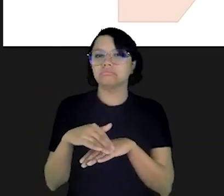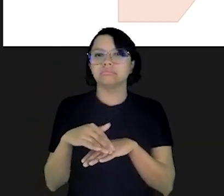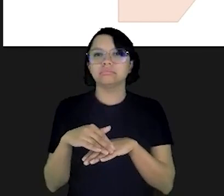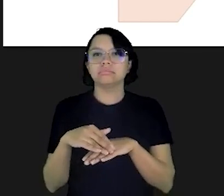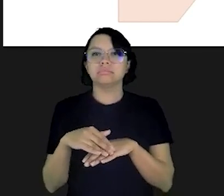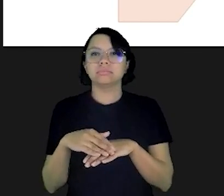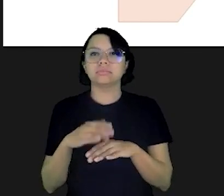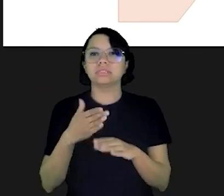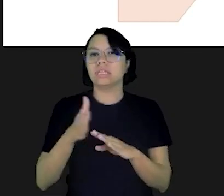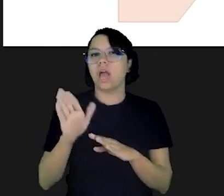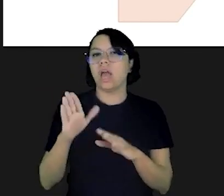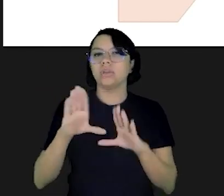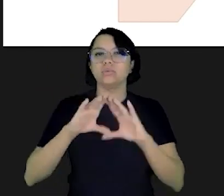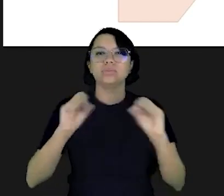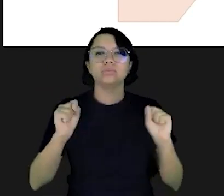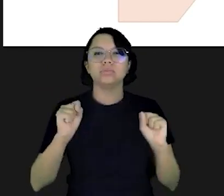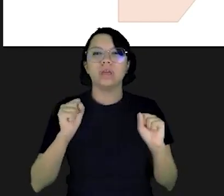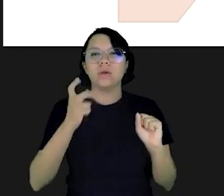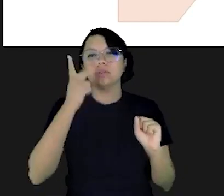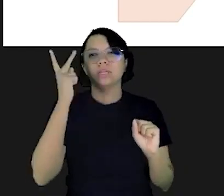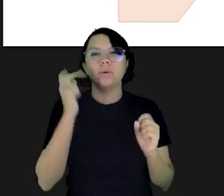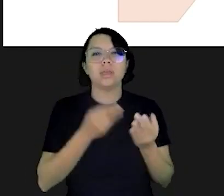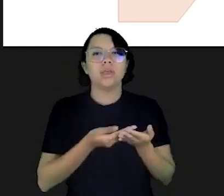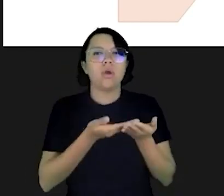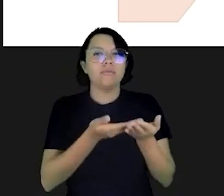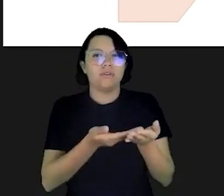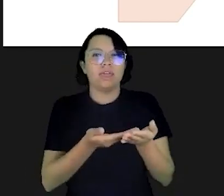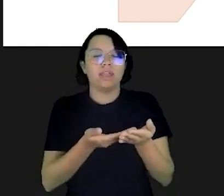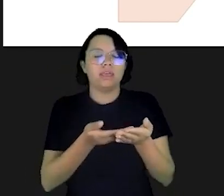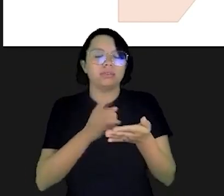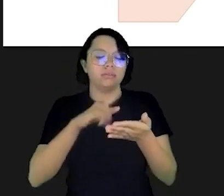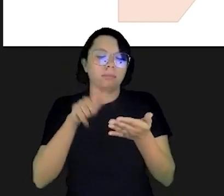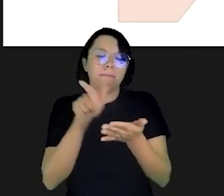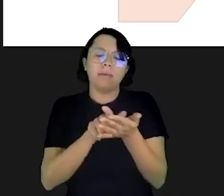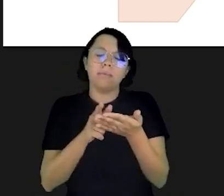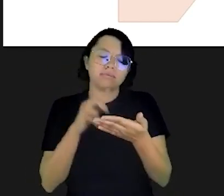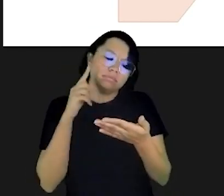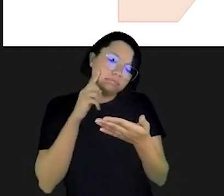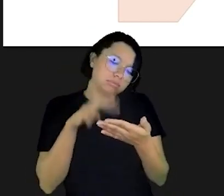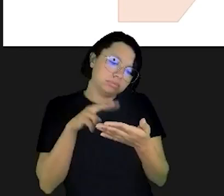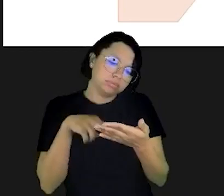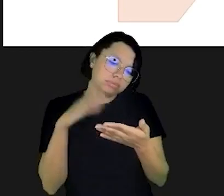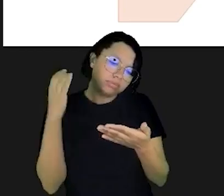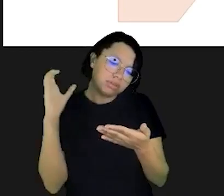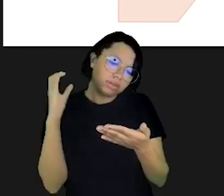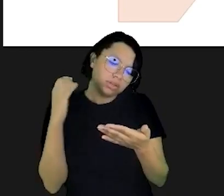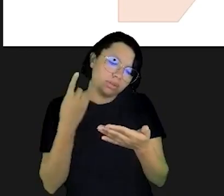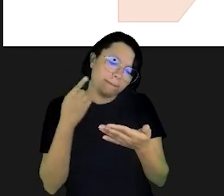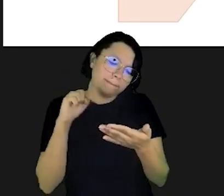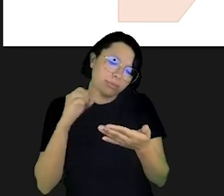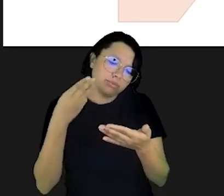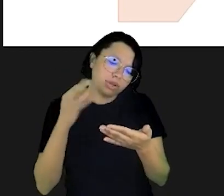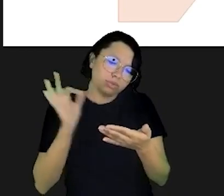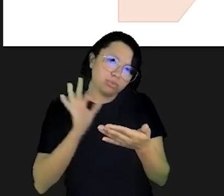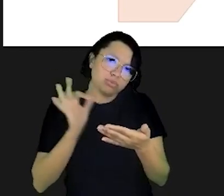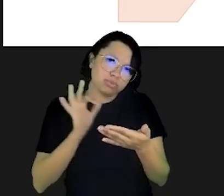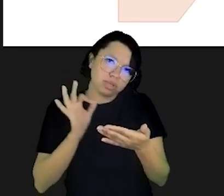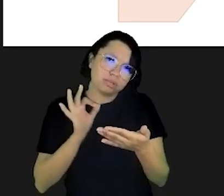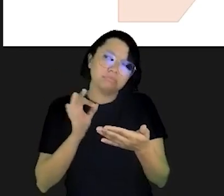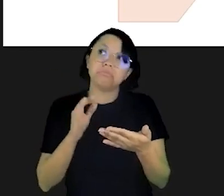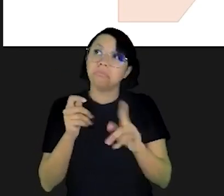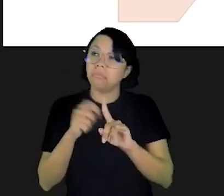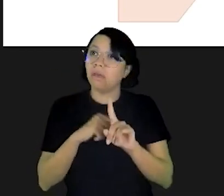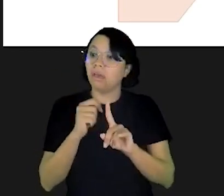está caminhando no meio da rua está ali na Avenida Paulista saindo do tribunal e alguém na rua te oferece um panfleto você vê opa